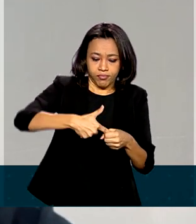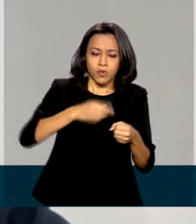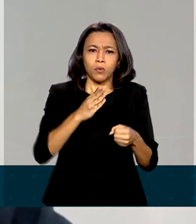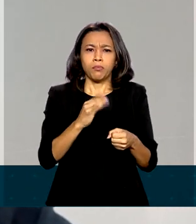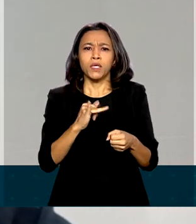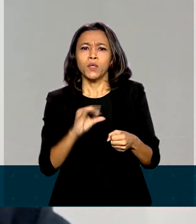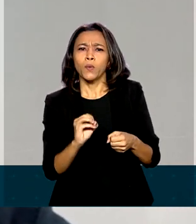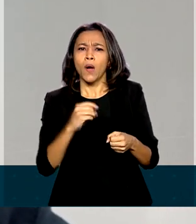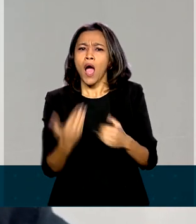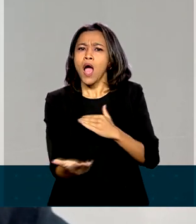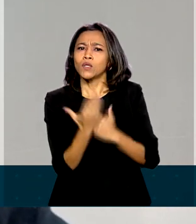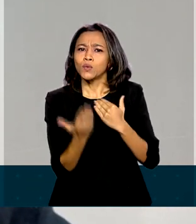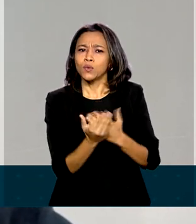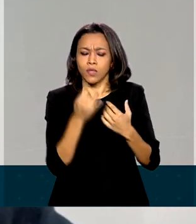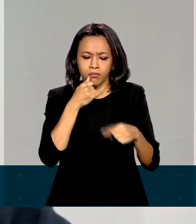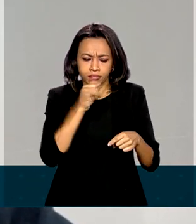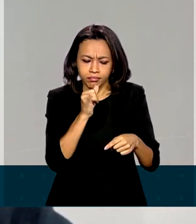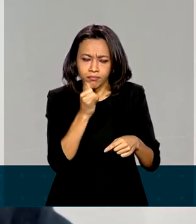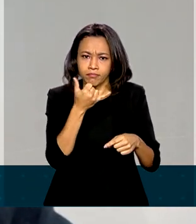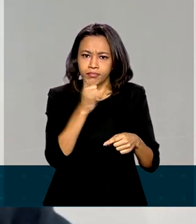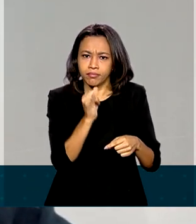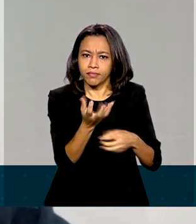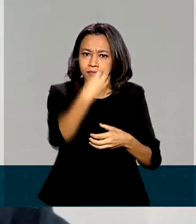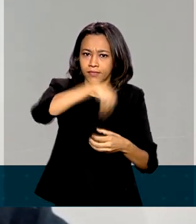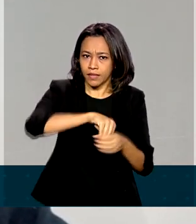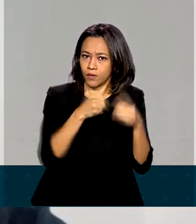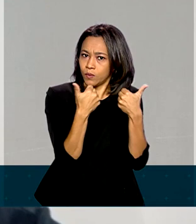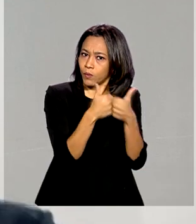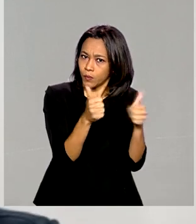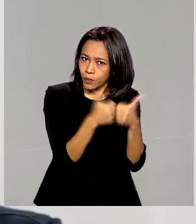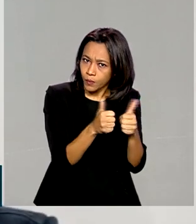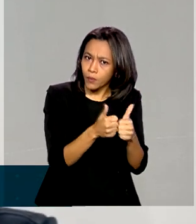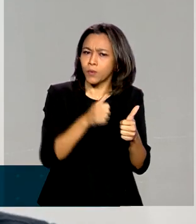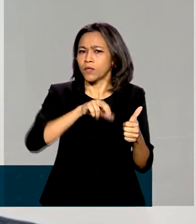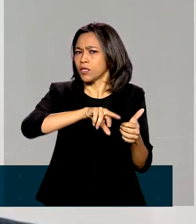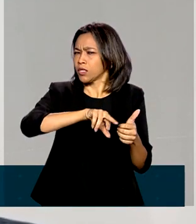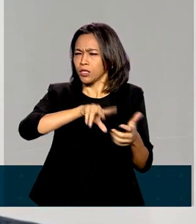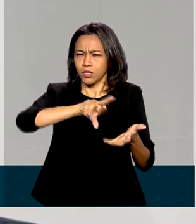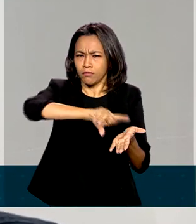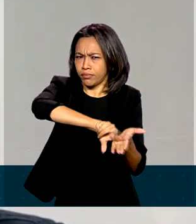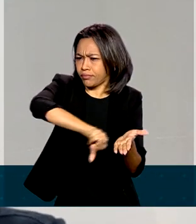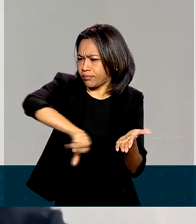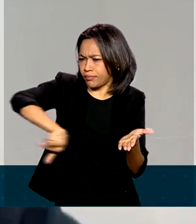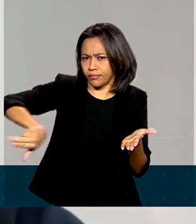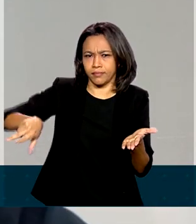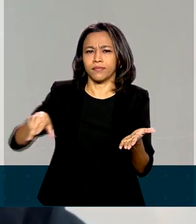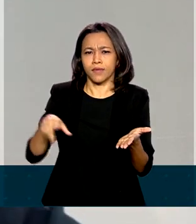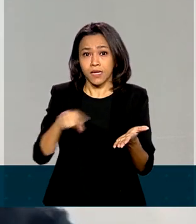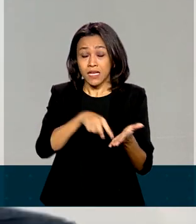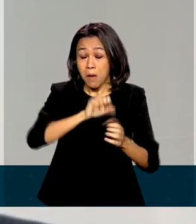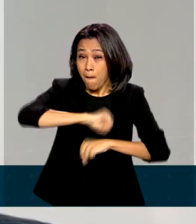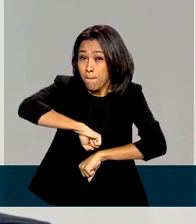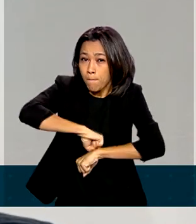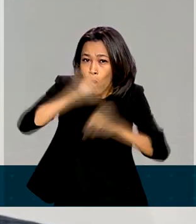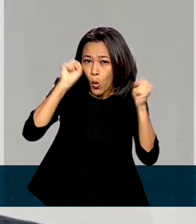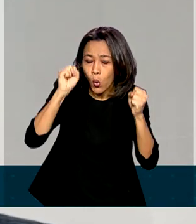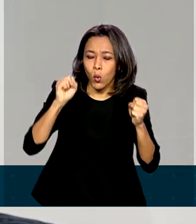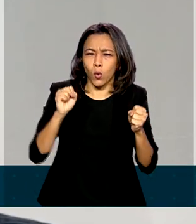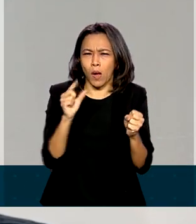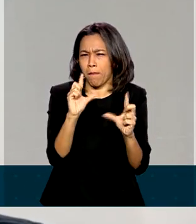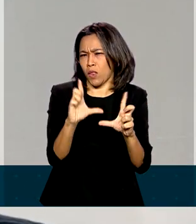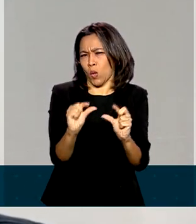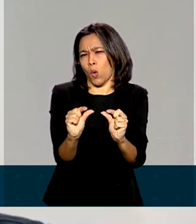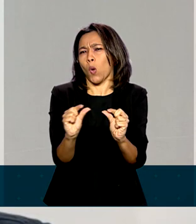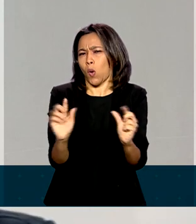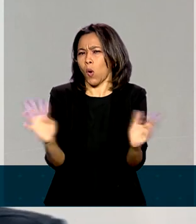motor, a fácil armazenagem, pois o poder de explosão, o risco de explosão dele é bem menor do que o diesel convencional